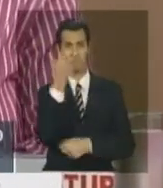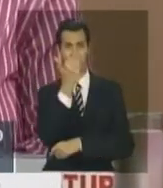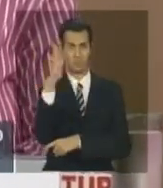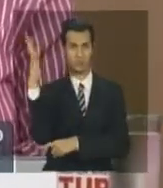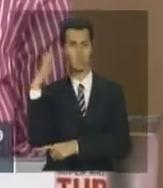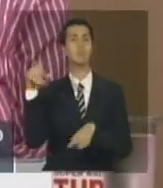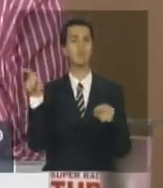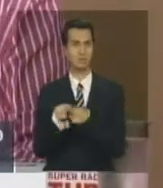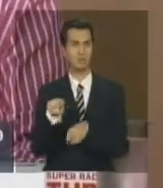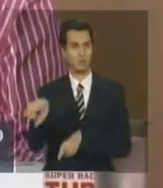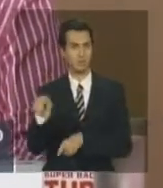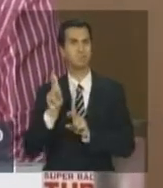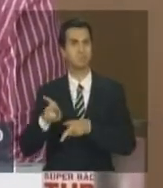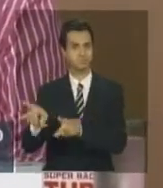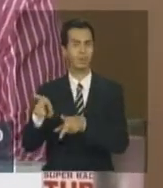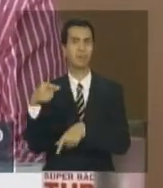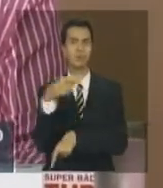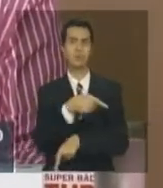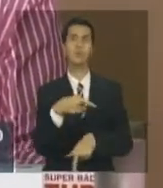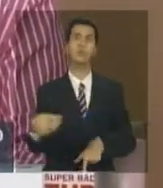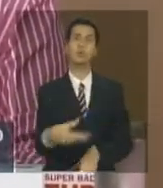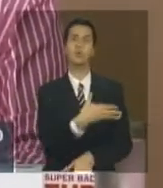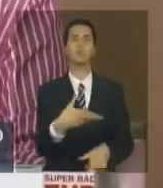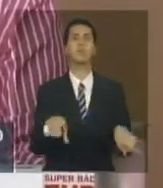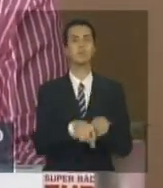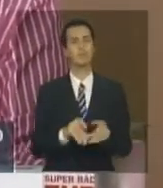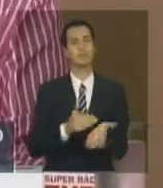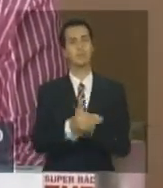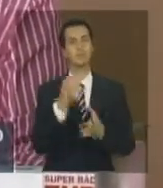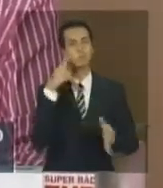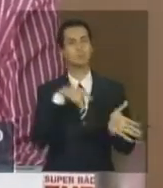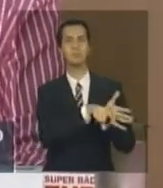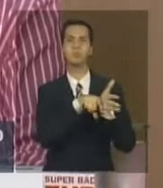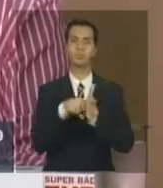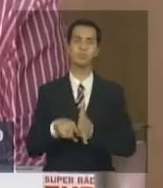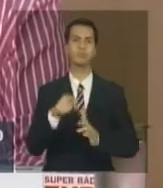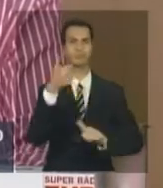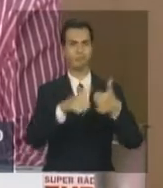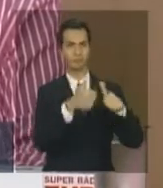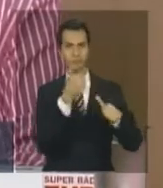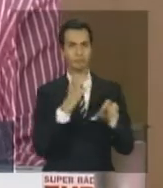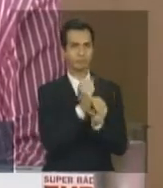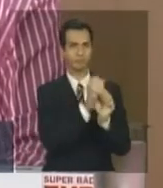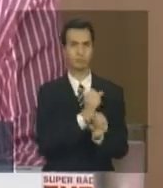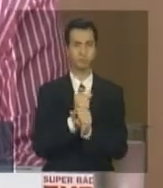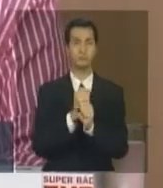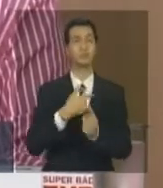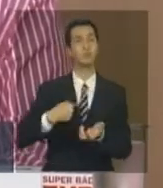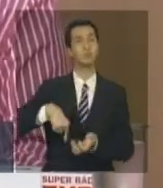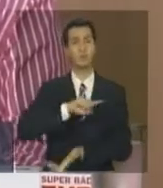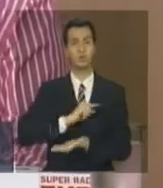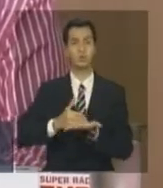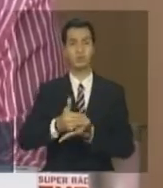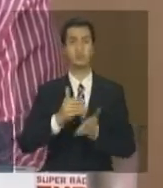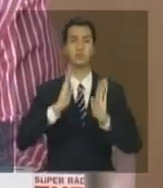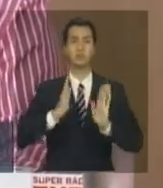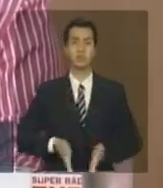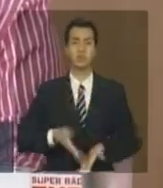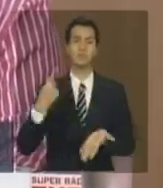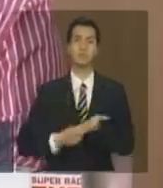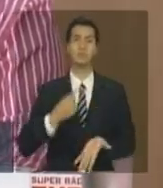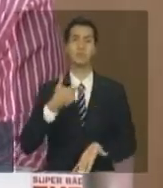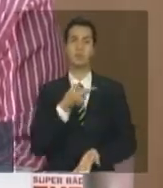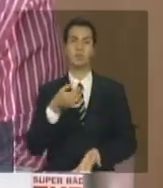E nós fizemos um balanço até 2008 e nos comprometemos a fazer 2009-2010.